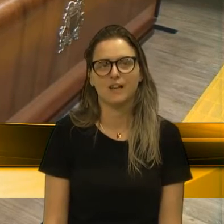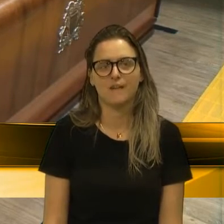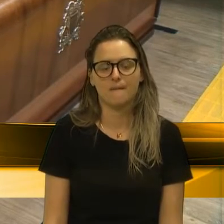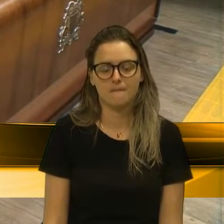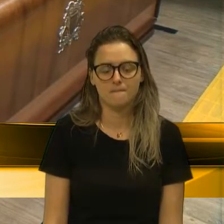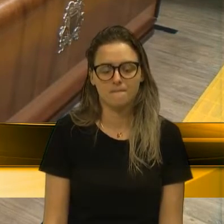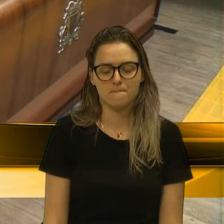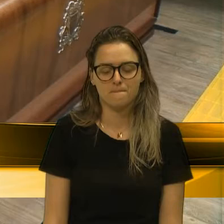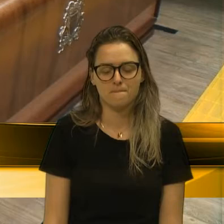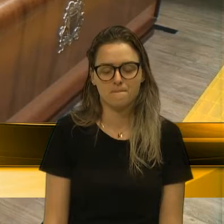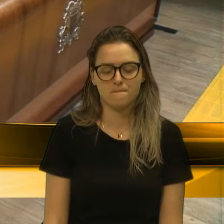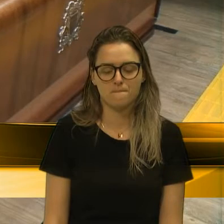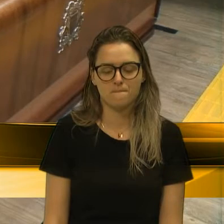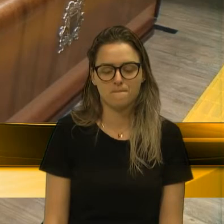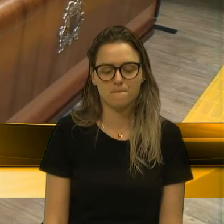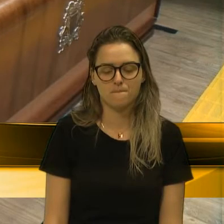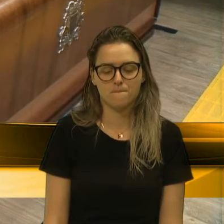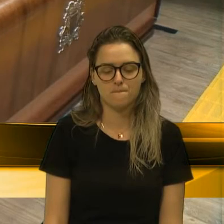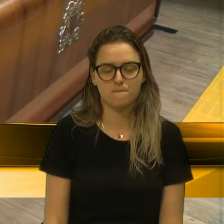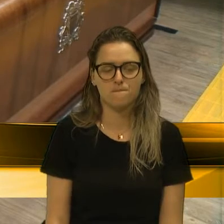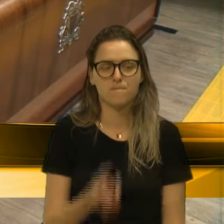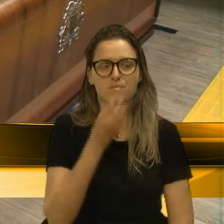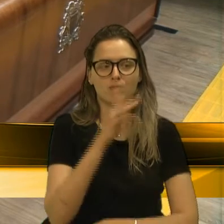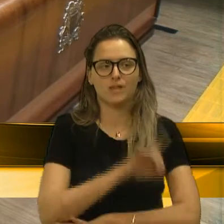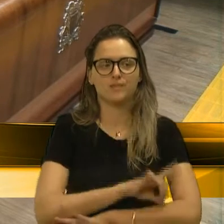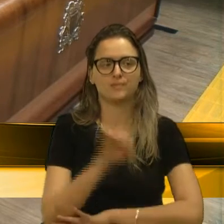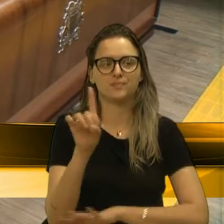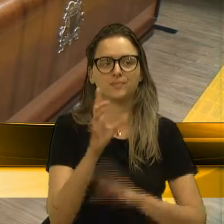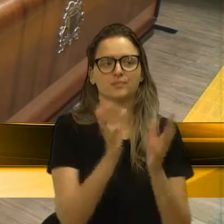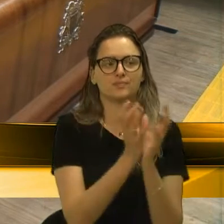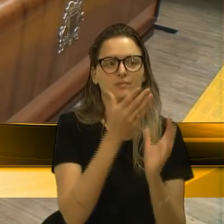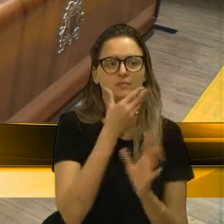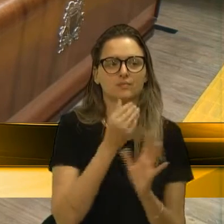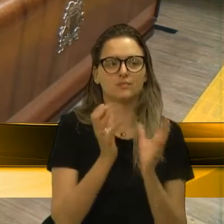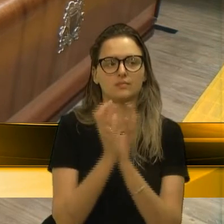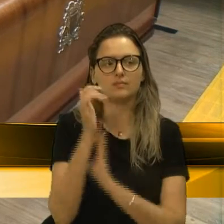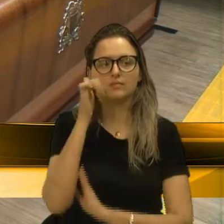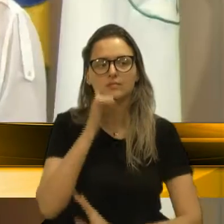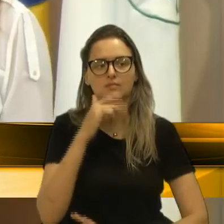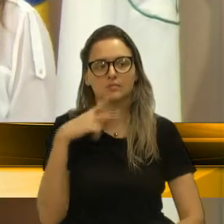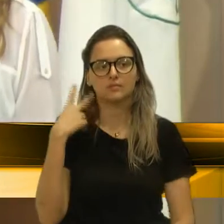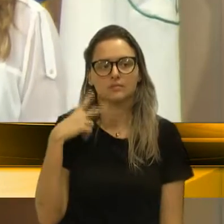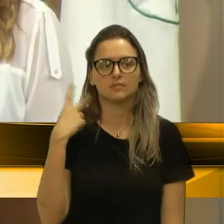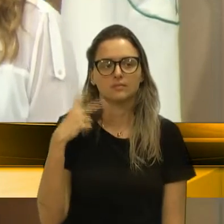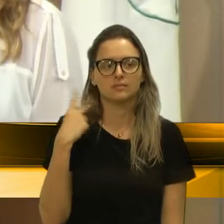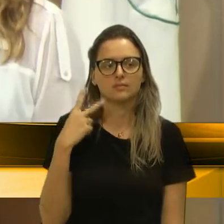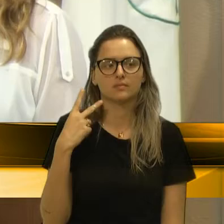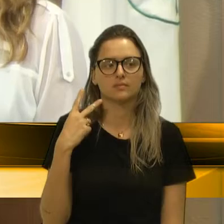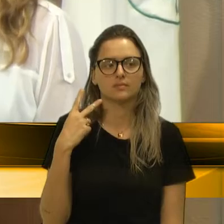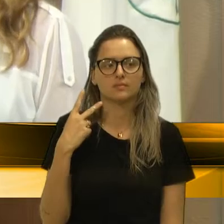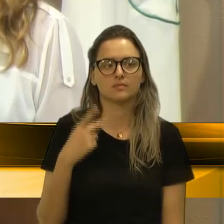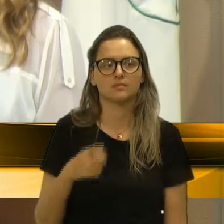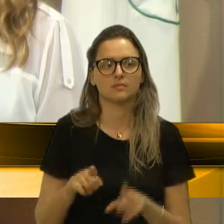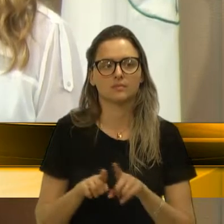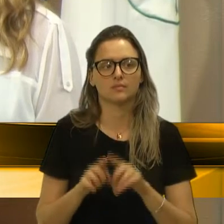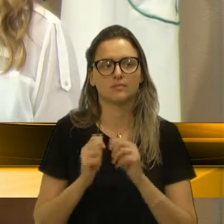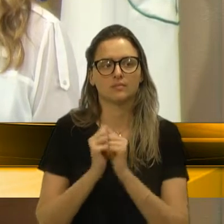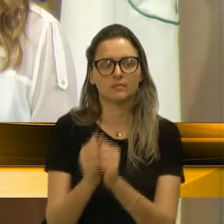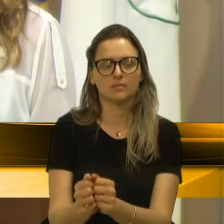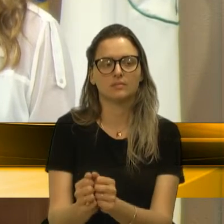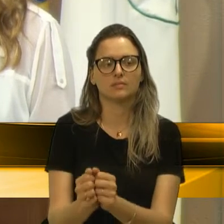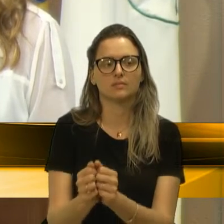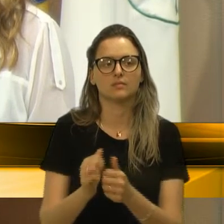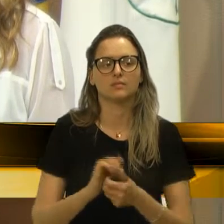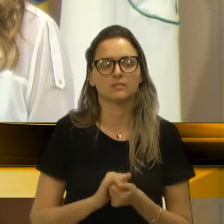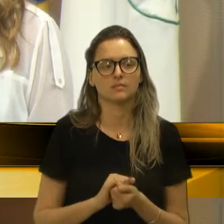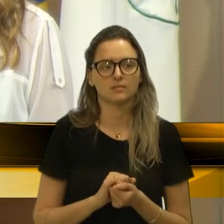Bom dia, presidente, colegas vereadoras, vereadores, quem nos assiste pela TV Câmara e pelas redes